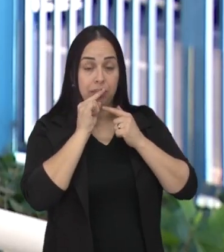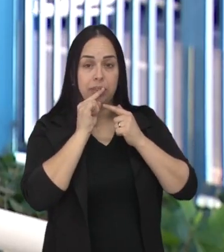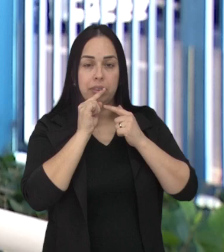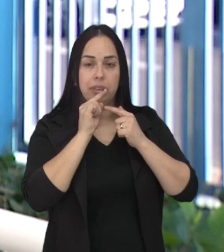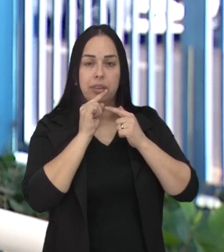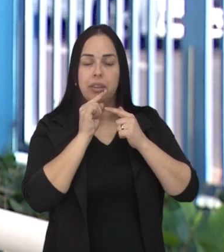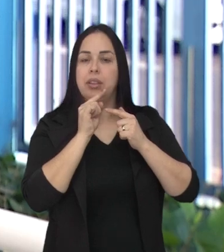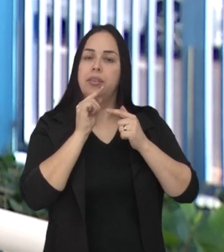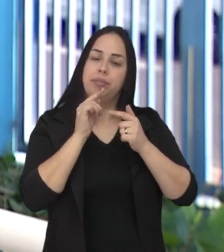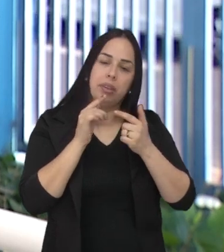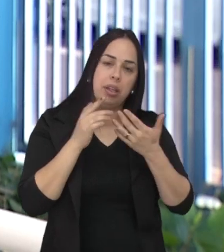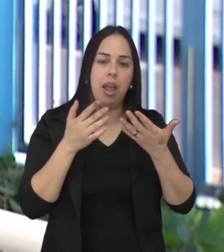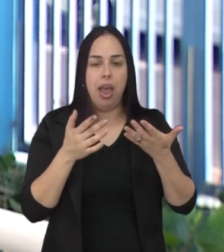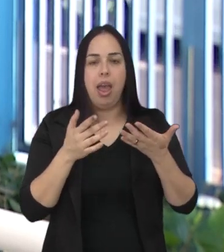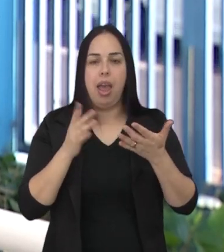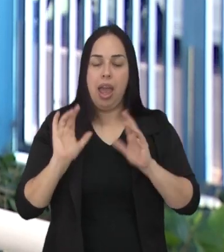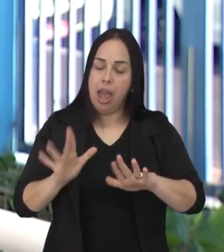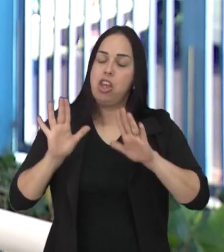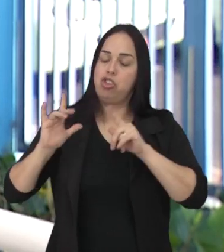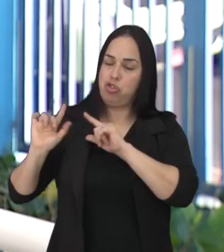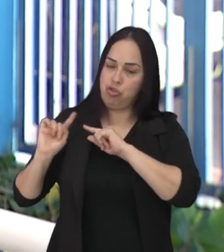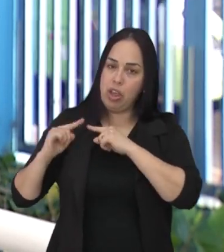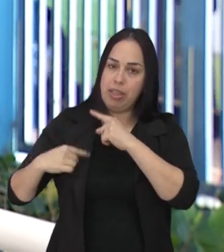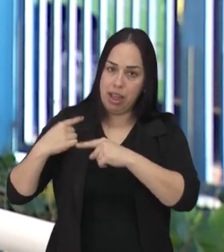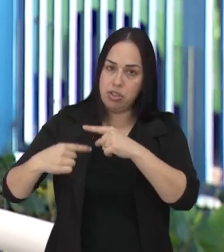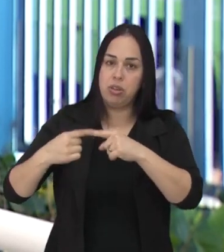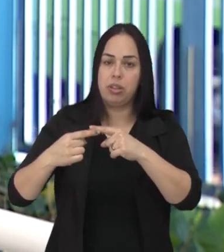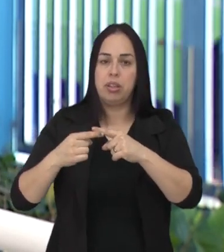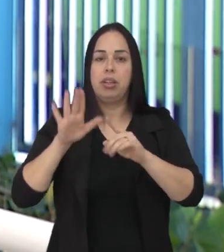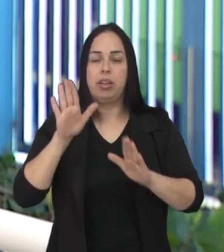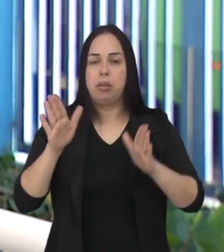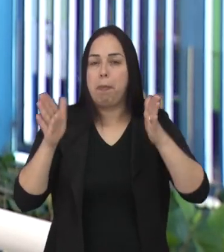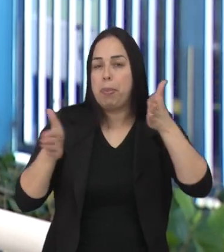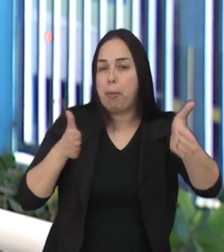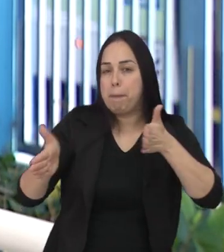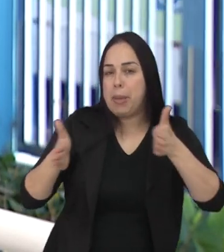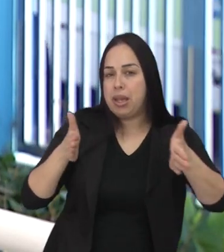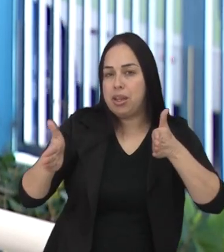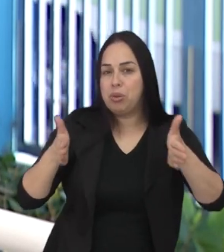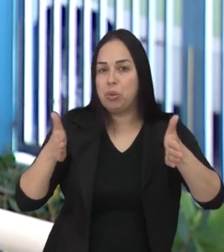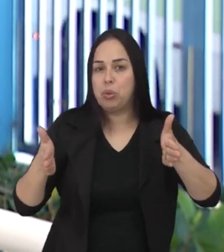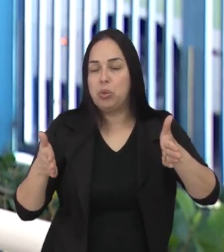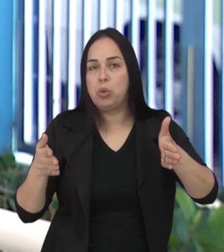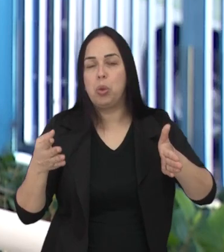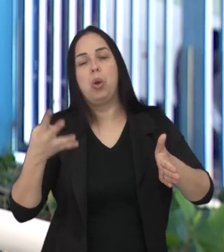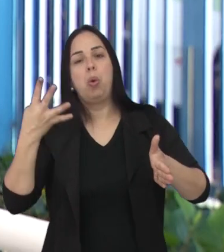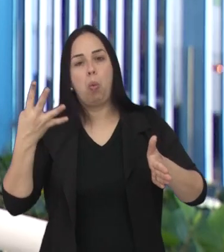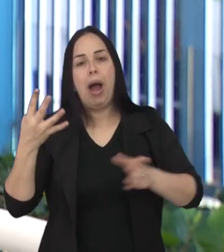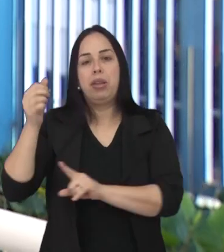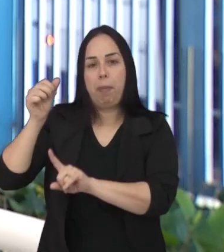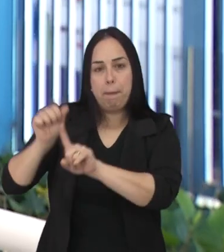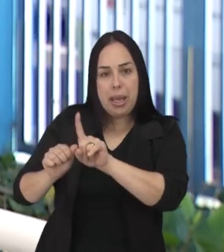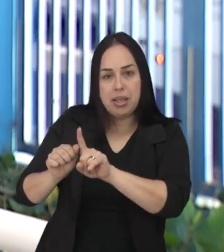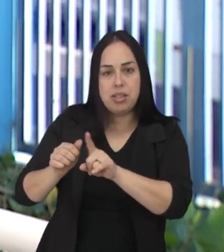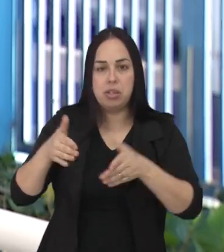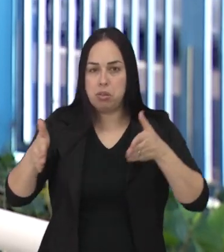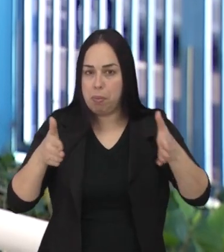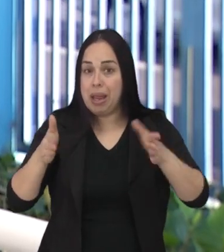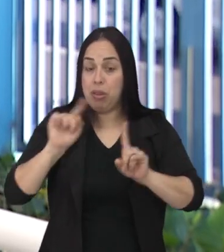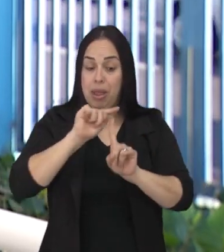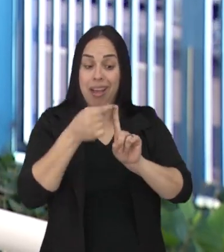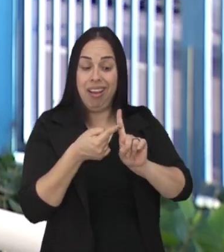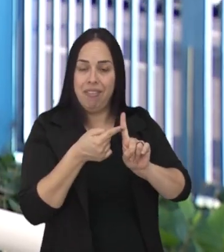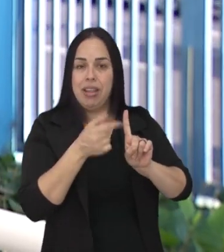lábiopalatina é uma malformação congênita que acontece entre a quarta e a décima segunda semana do